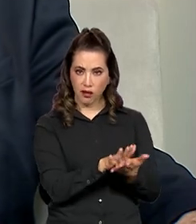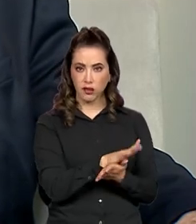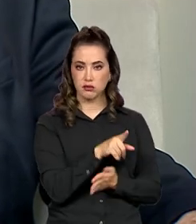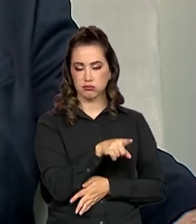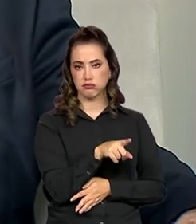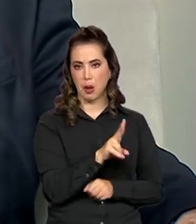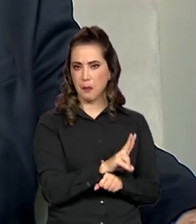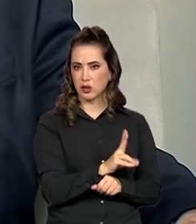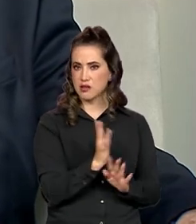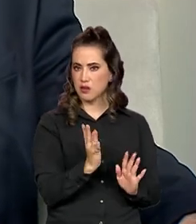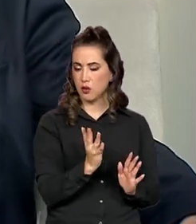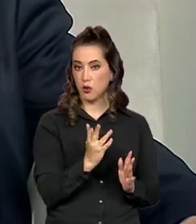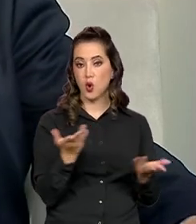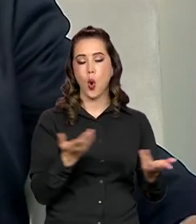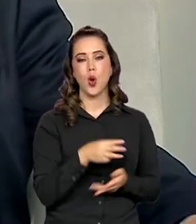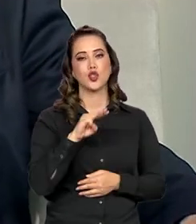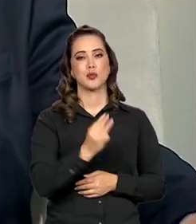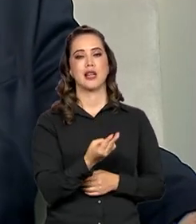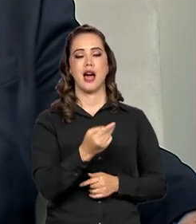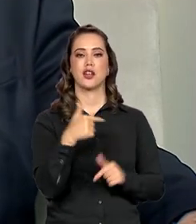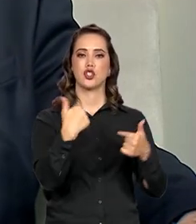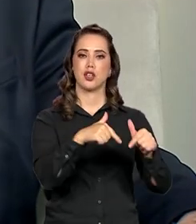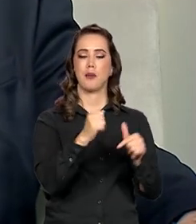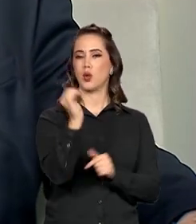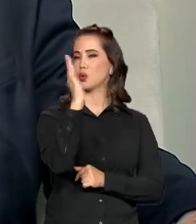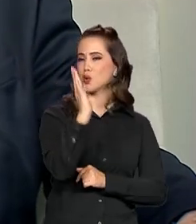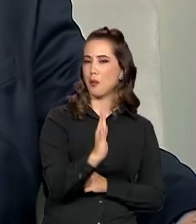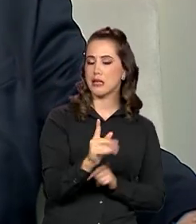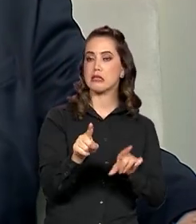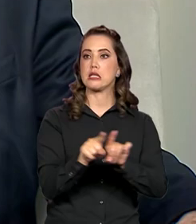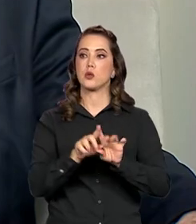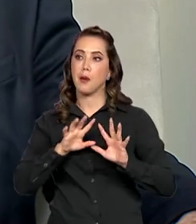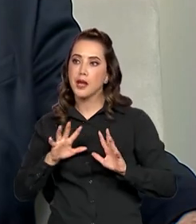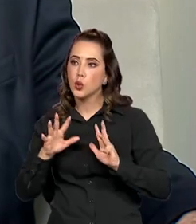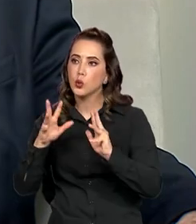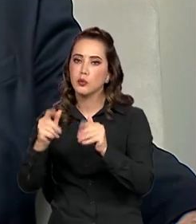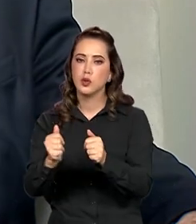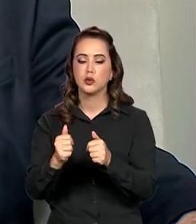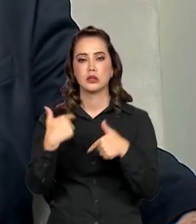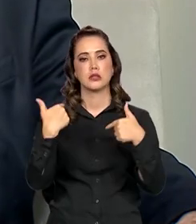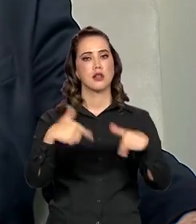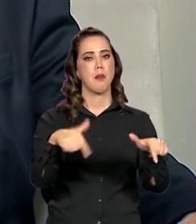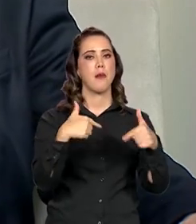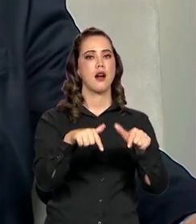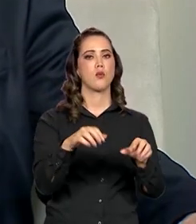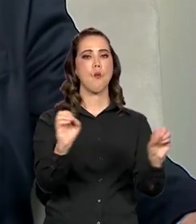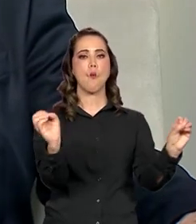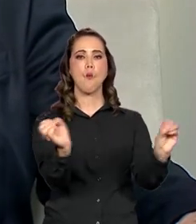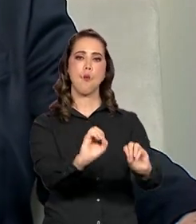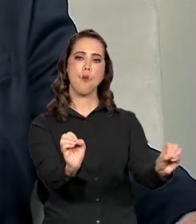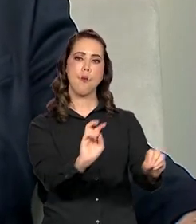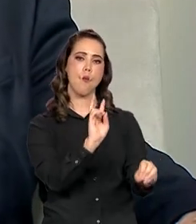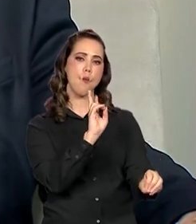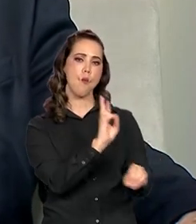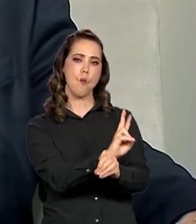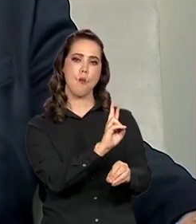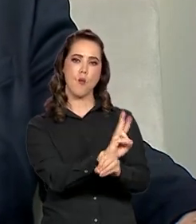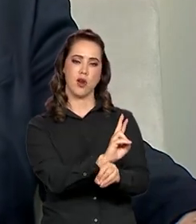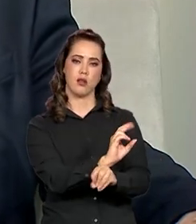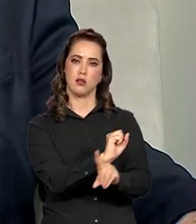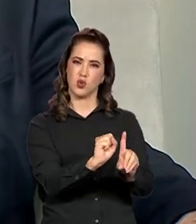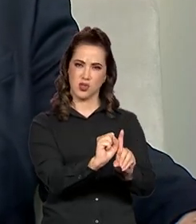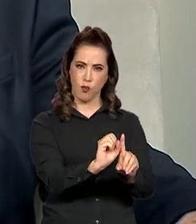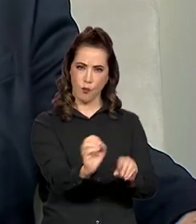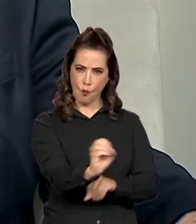milhões de trabalhadores no mundo inteiro, não só na realidade do Brasil, trabalhando absolutamente sem nenhuma proteção social.